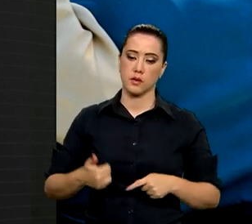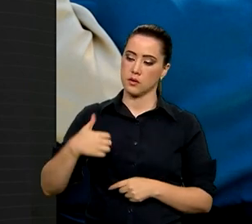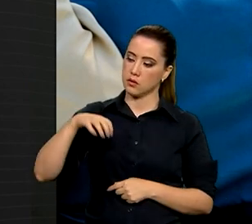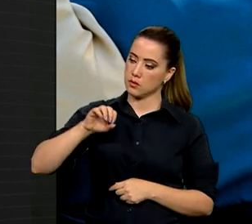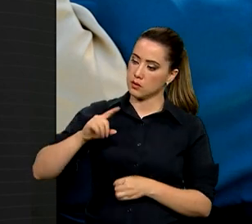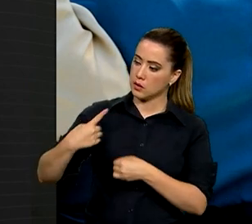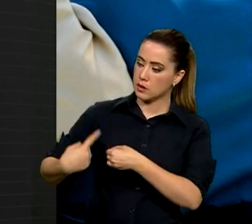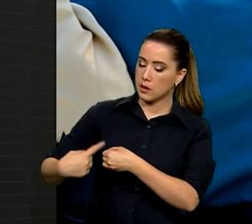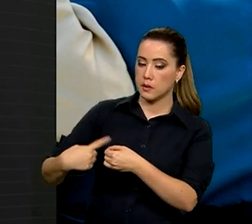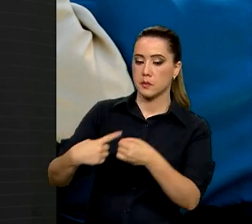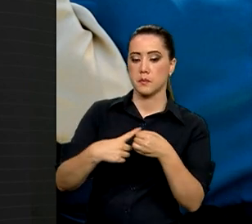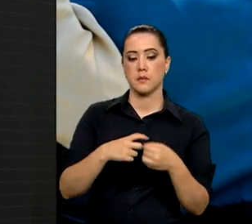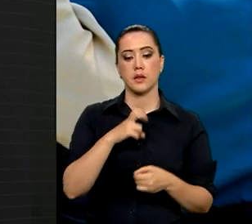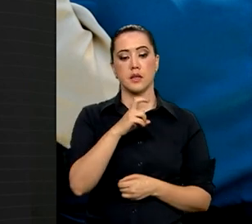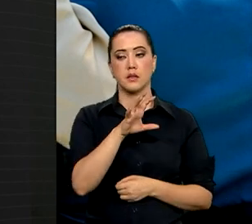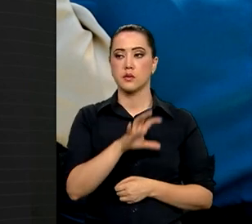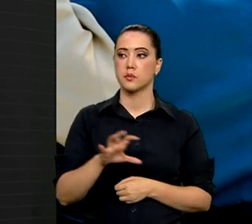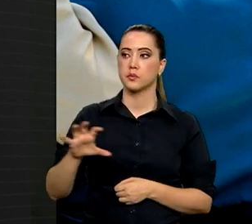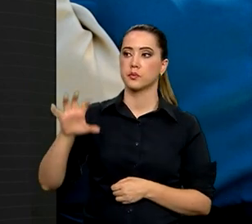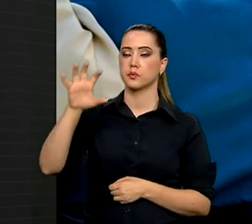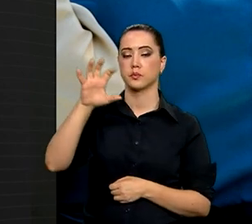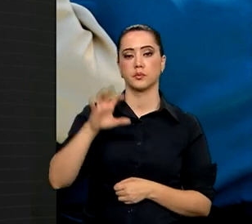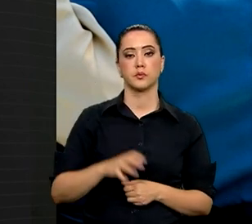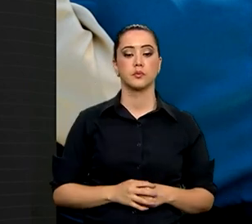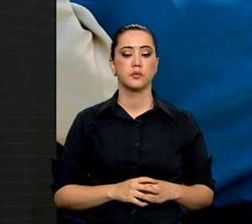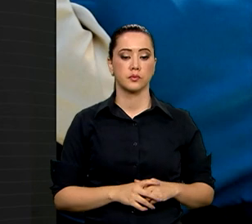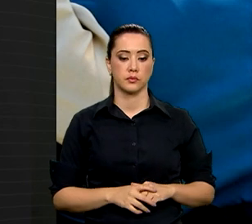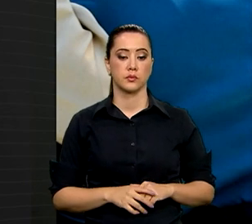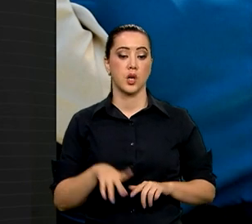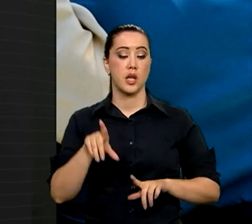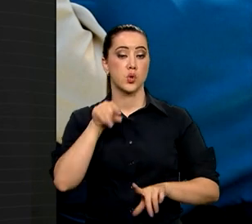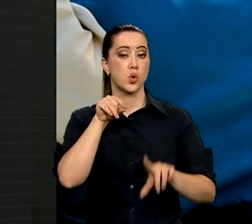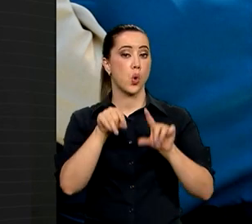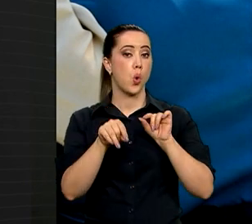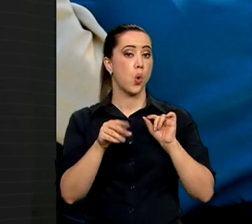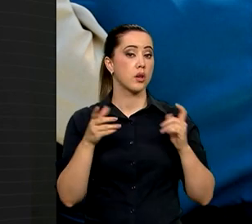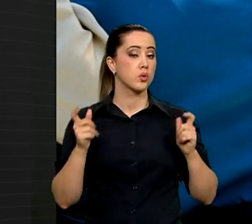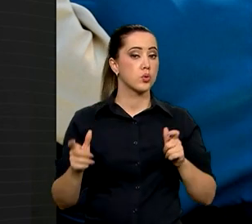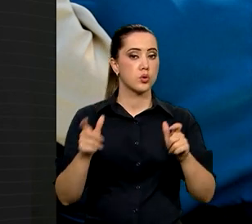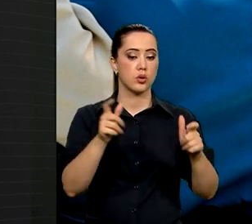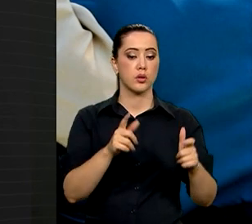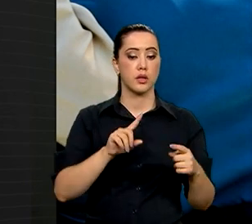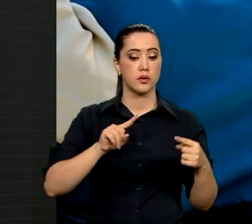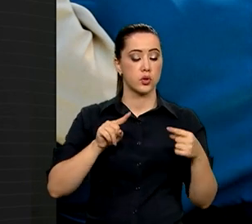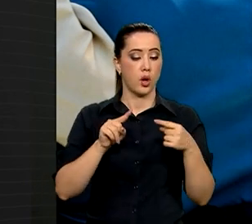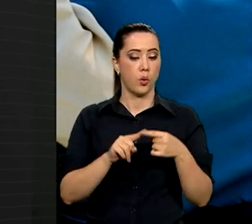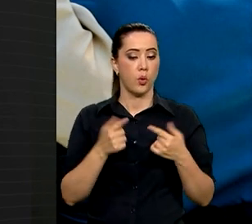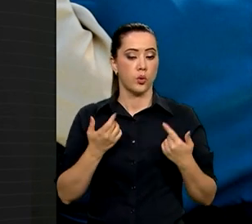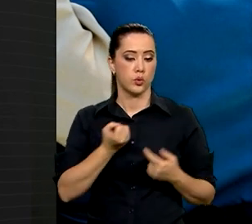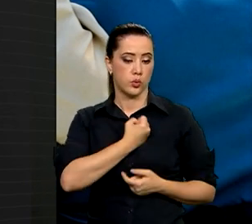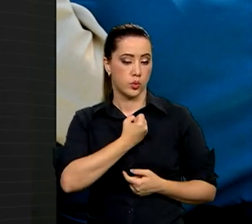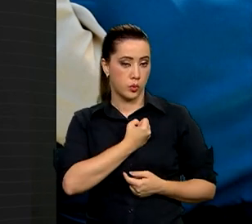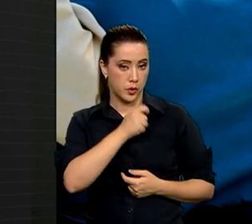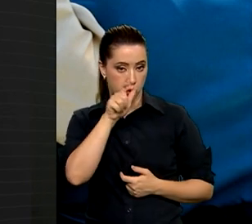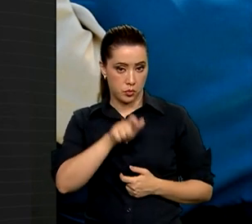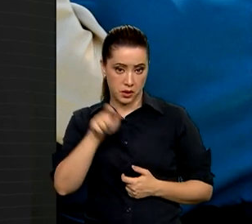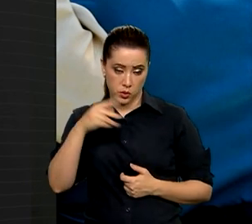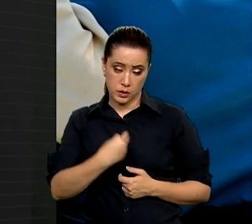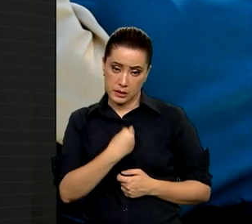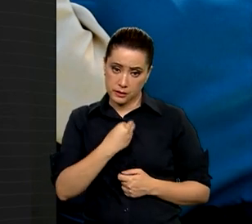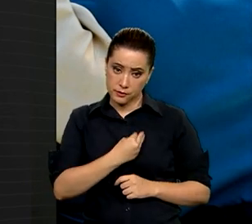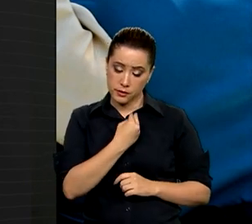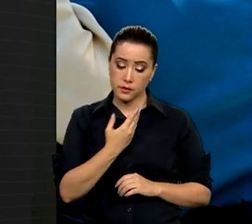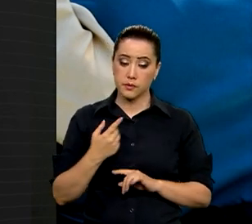municípios das 5 regiões do país. A seleção desses municípios vai levar em consideração a